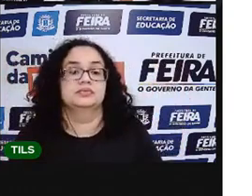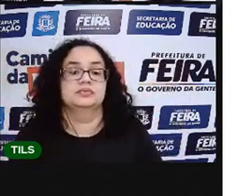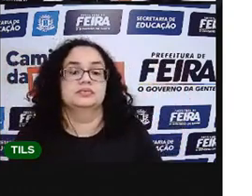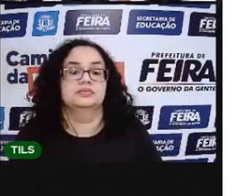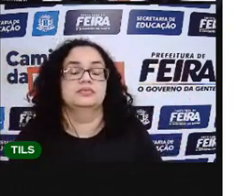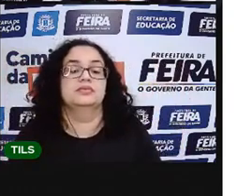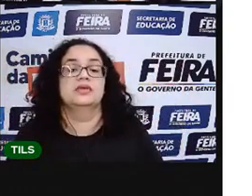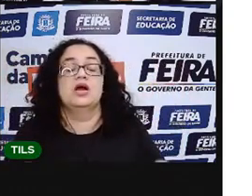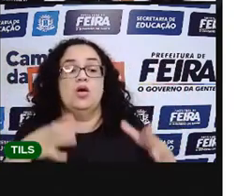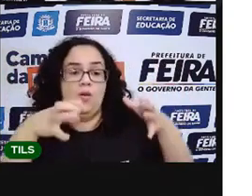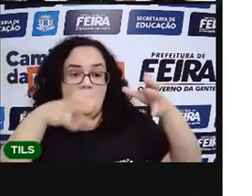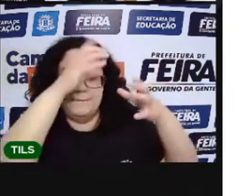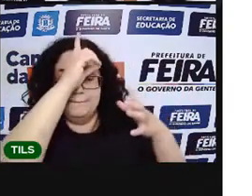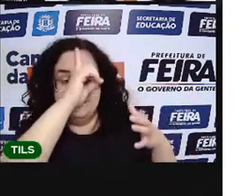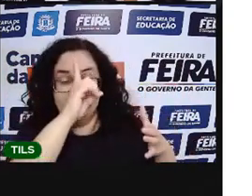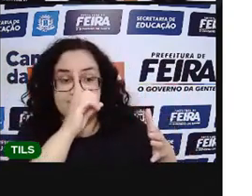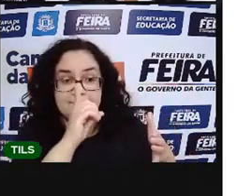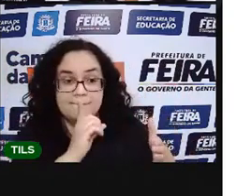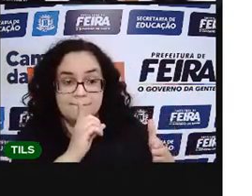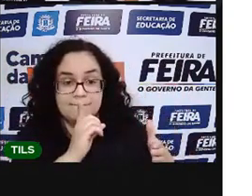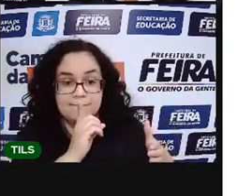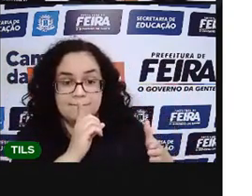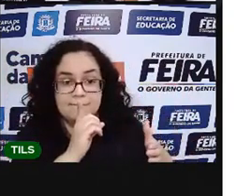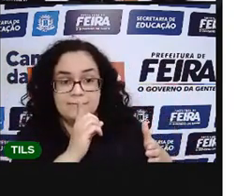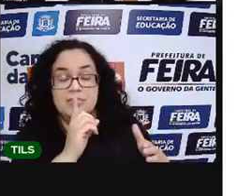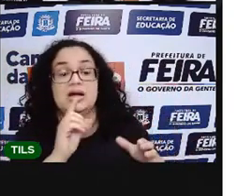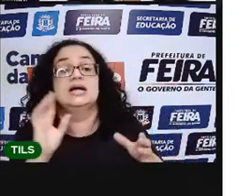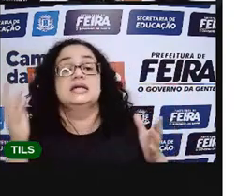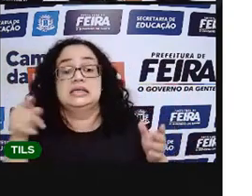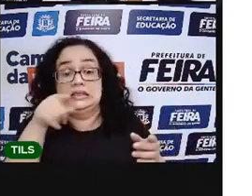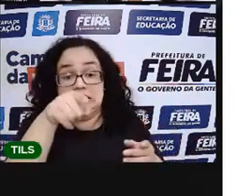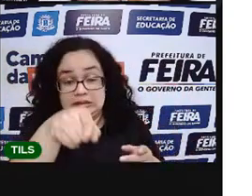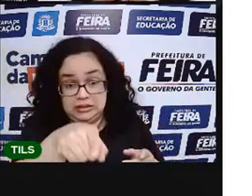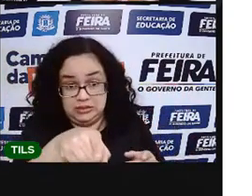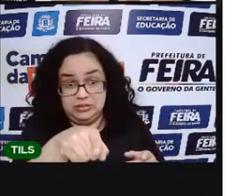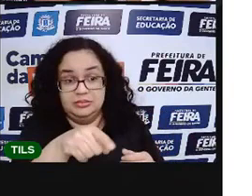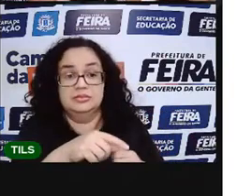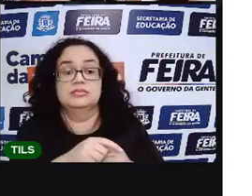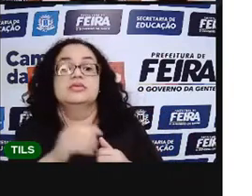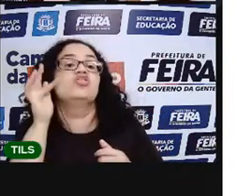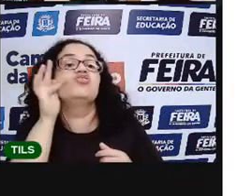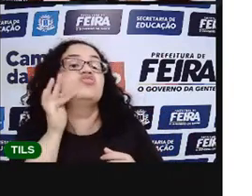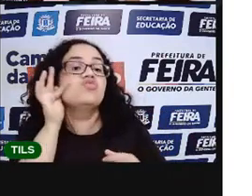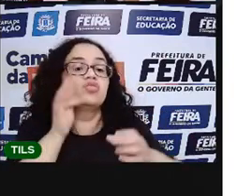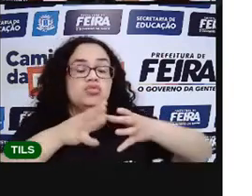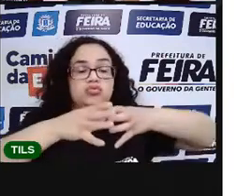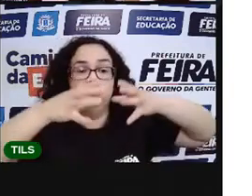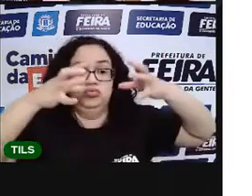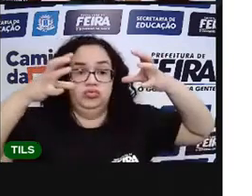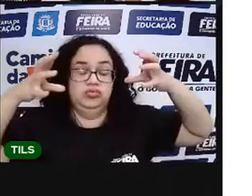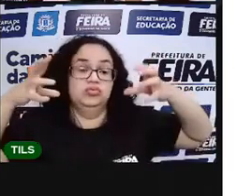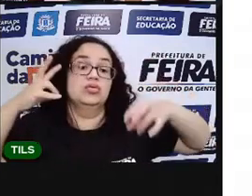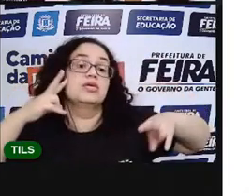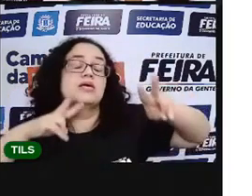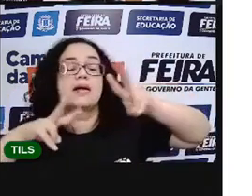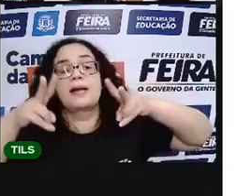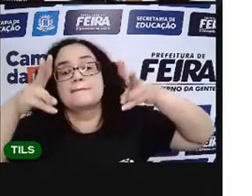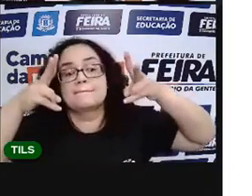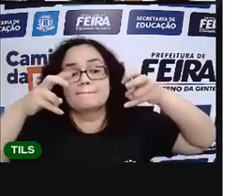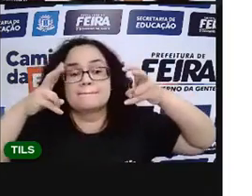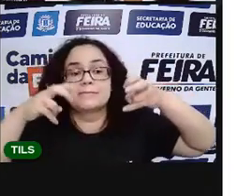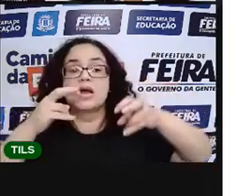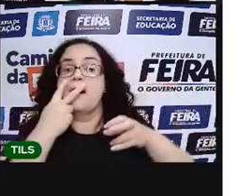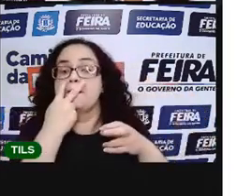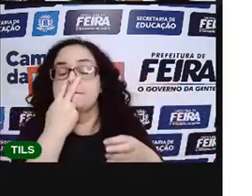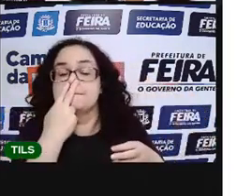O melão. E a jaca, que são frutas grandes. E observe que elas também tem um formato